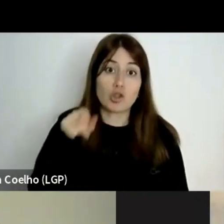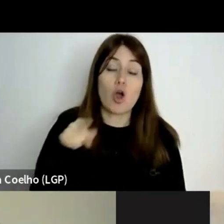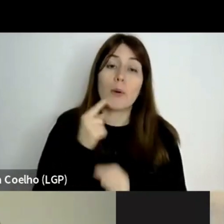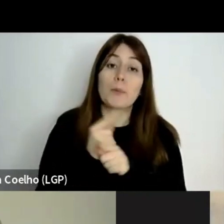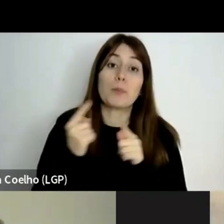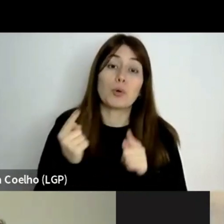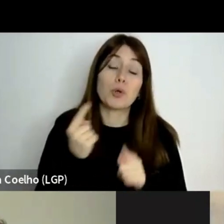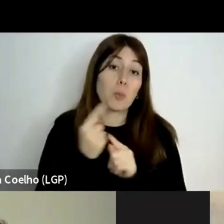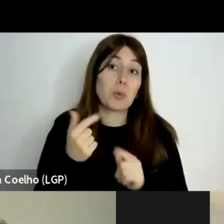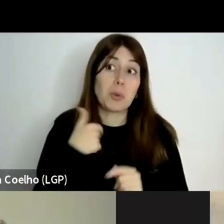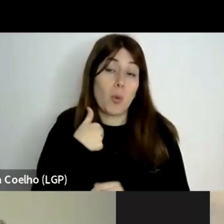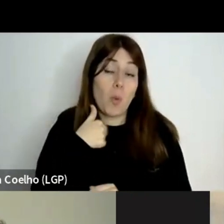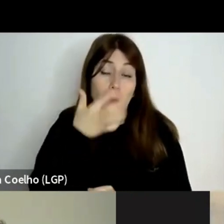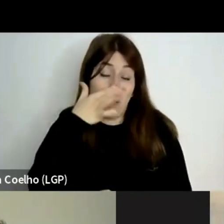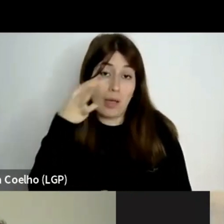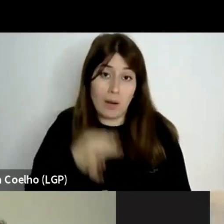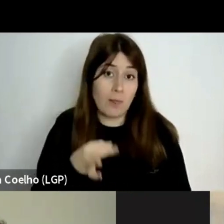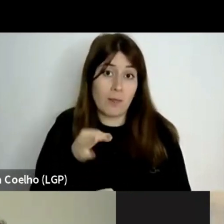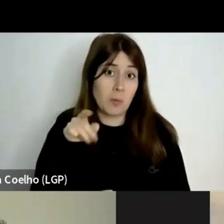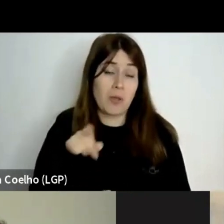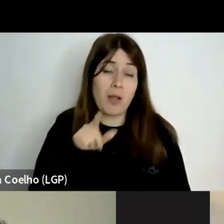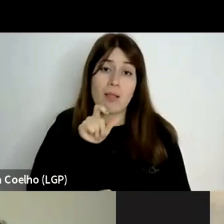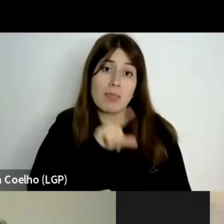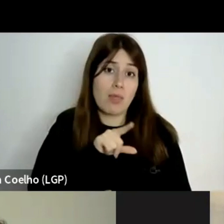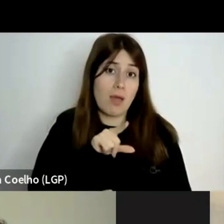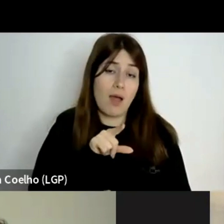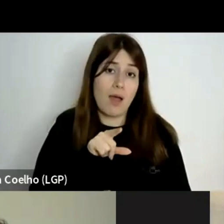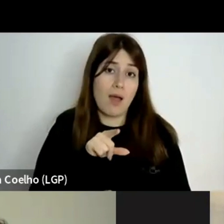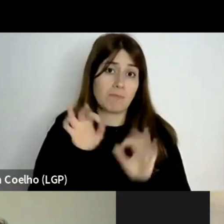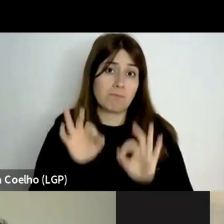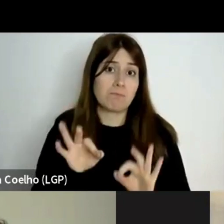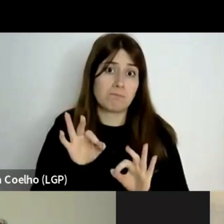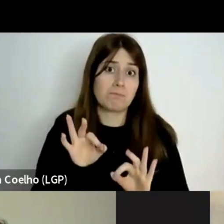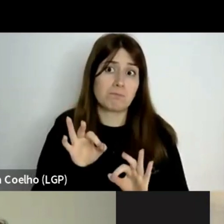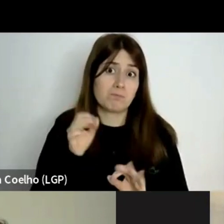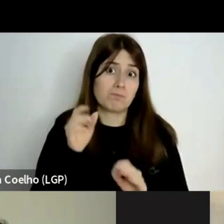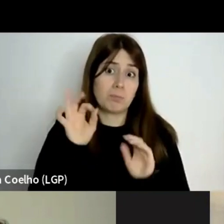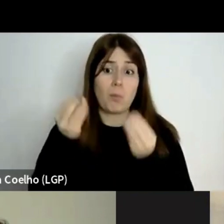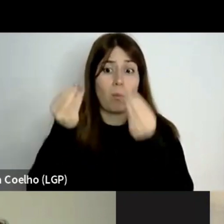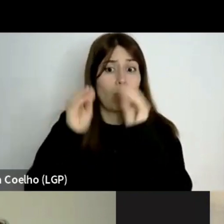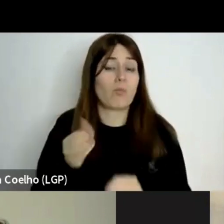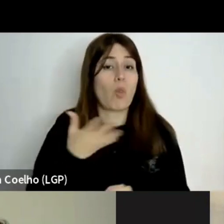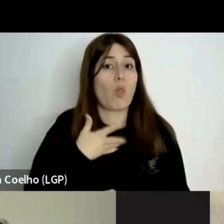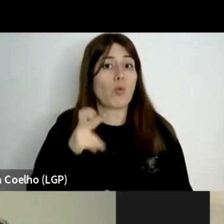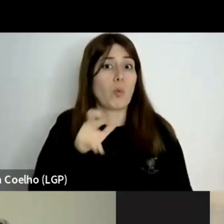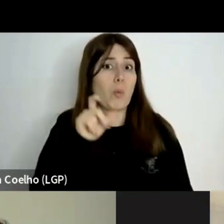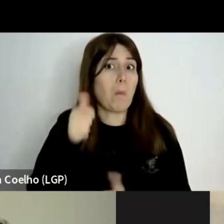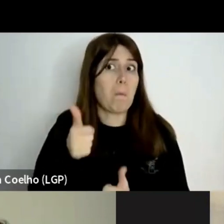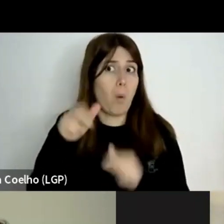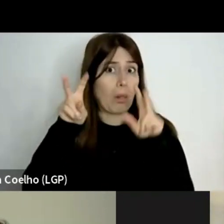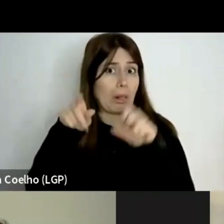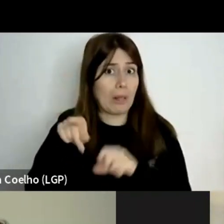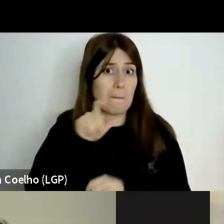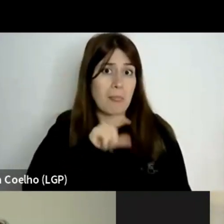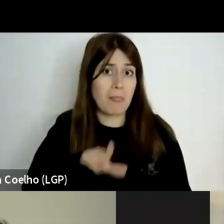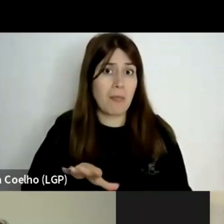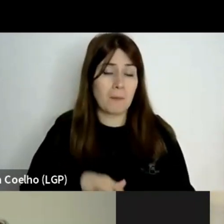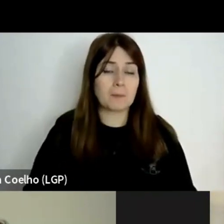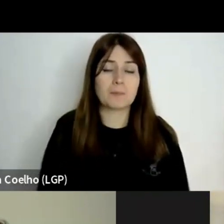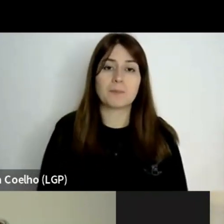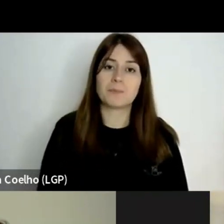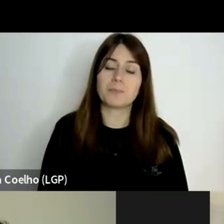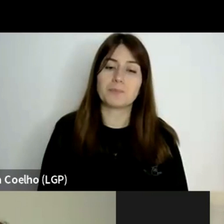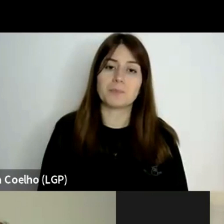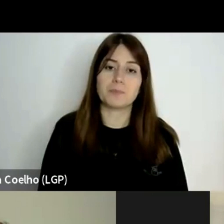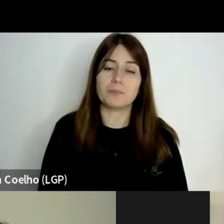estou convencido de que isso daria perfeitamente, pelo menos, uma boa tese de doutoramento. Então, situando